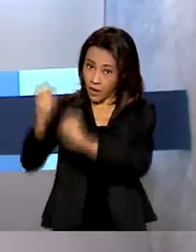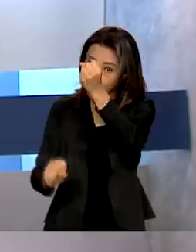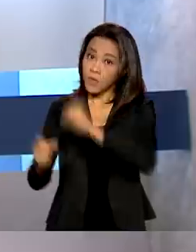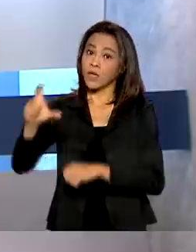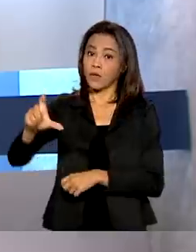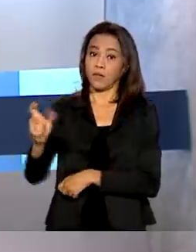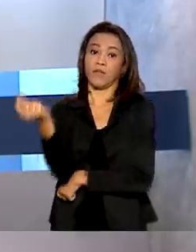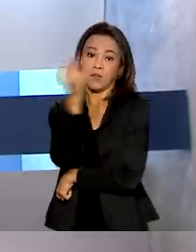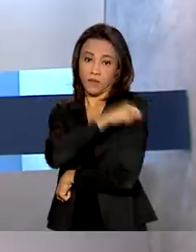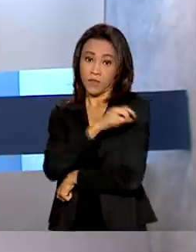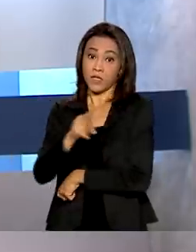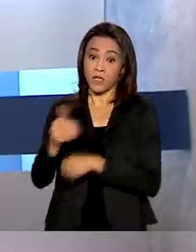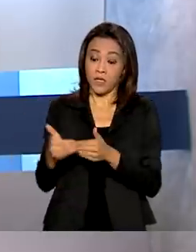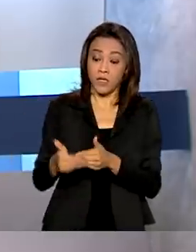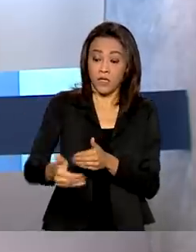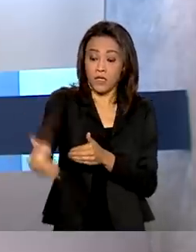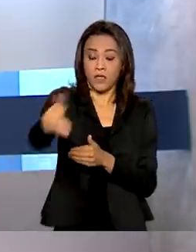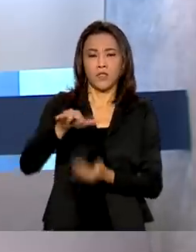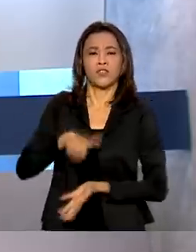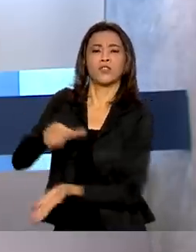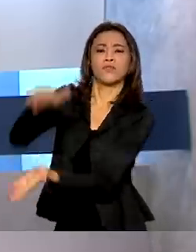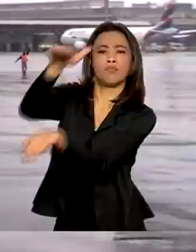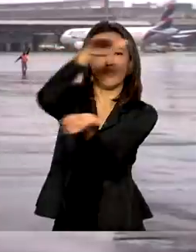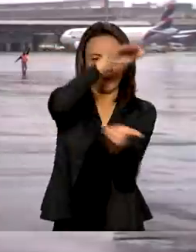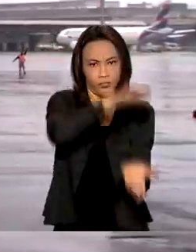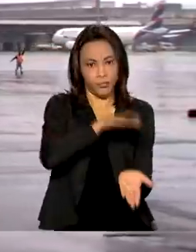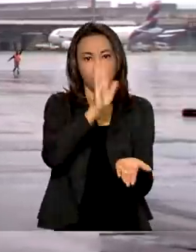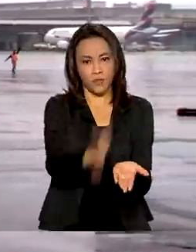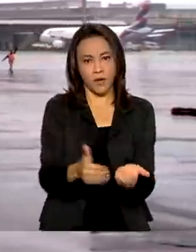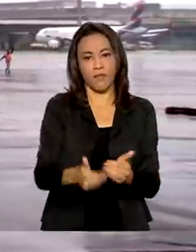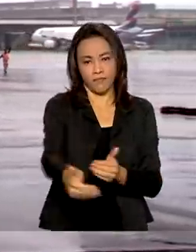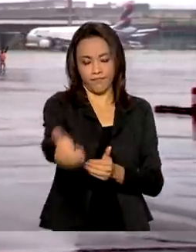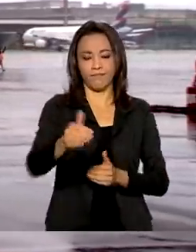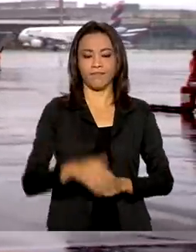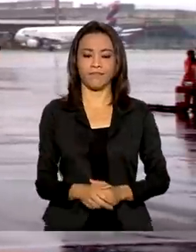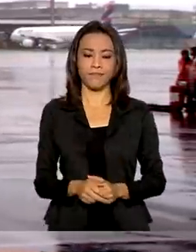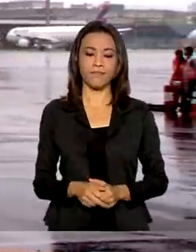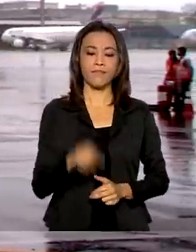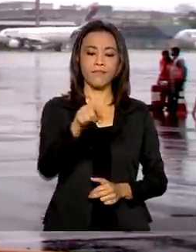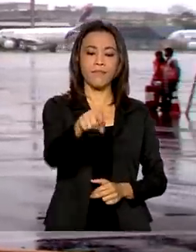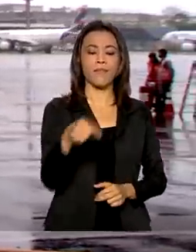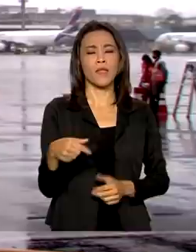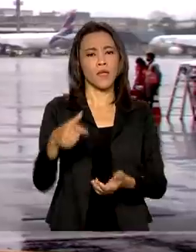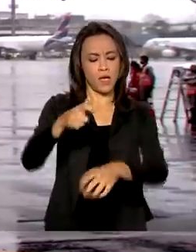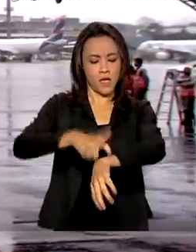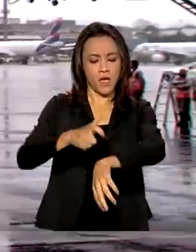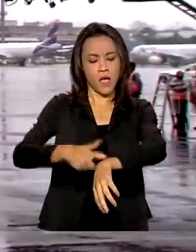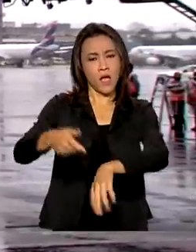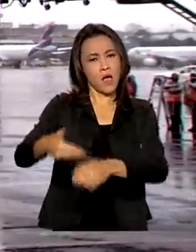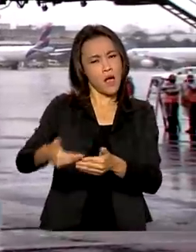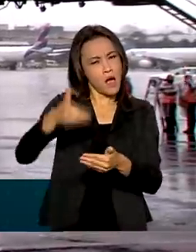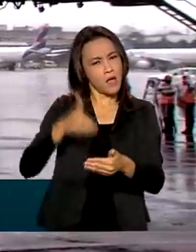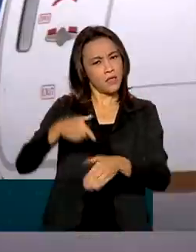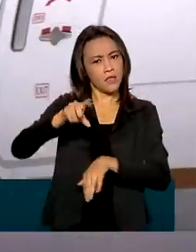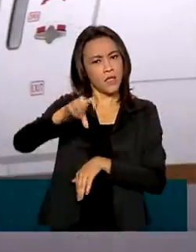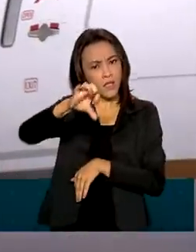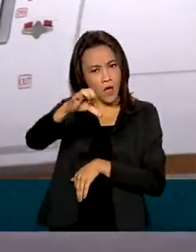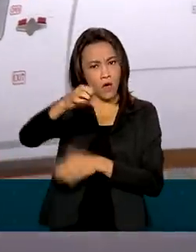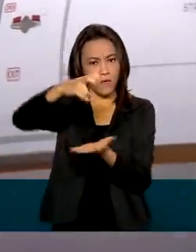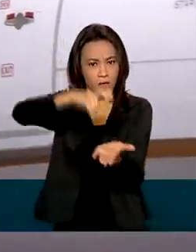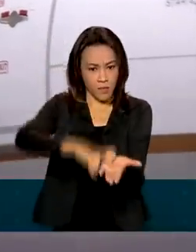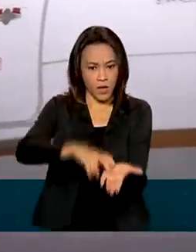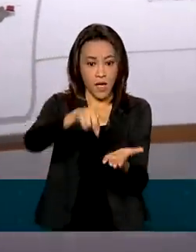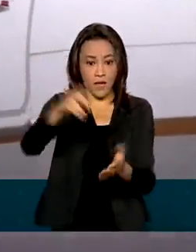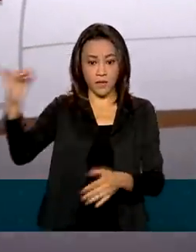estados e municípios, ela começa já nos próximos dias. Pouco antes das nove da manhã, esta aeronave da